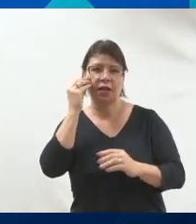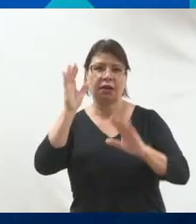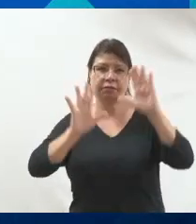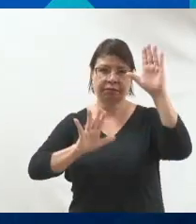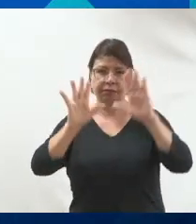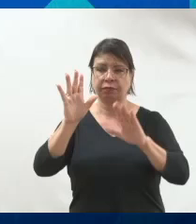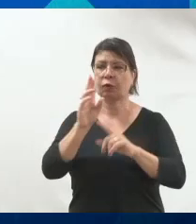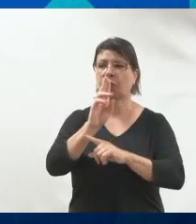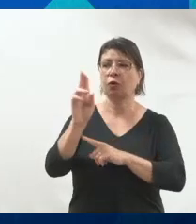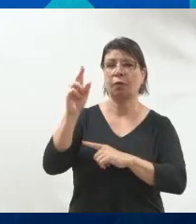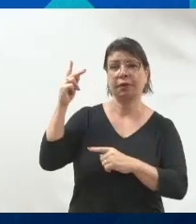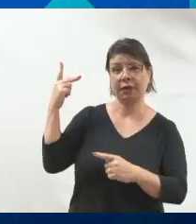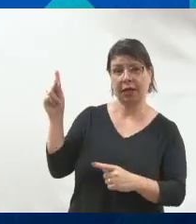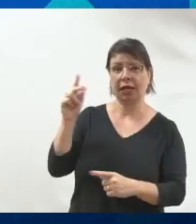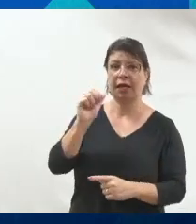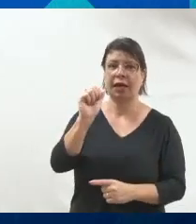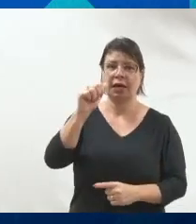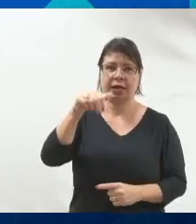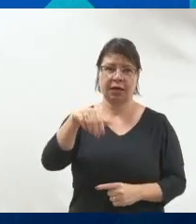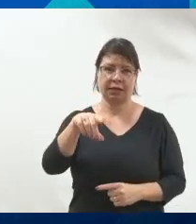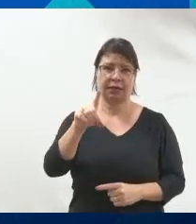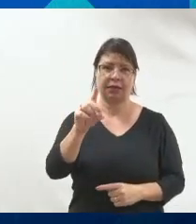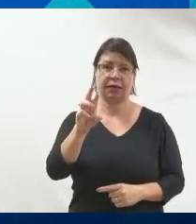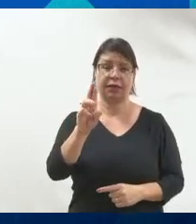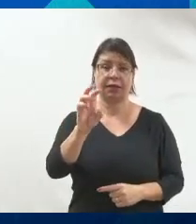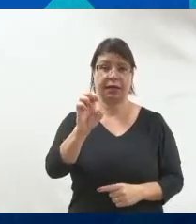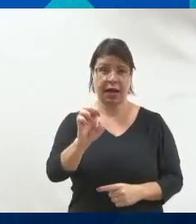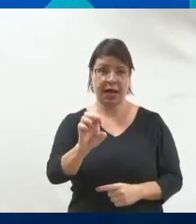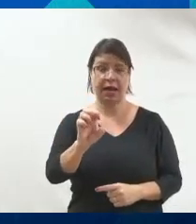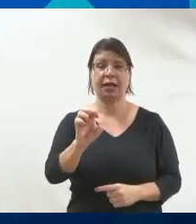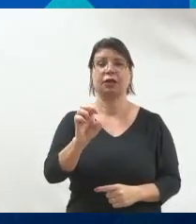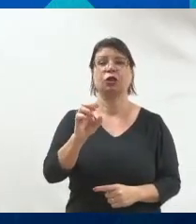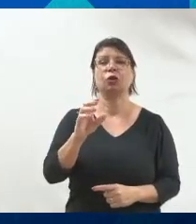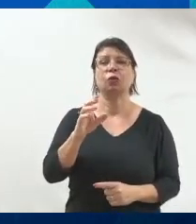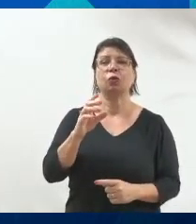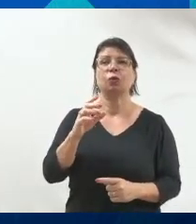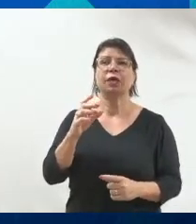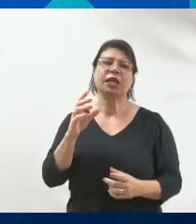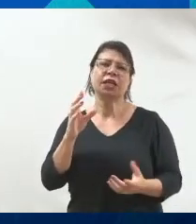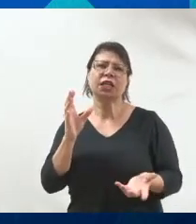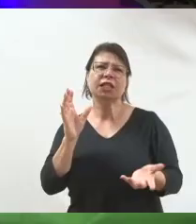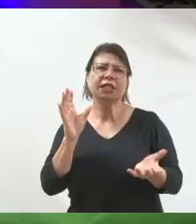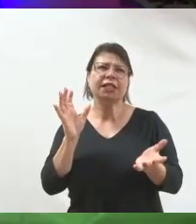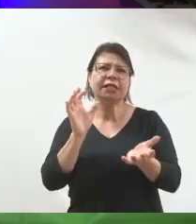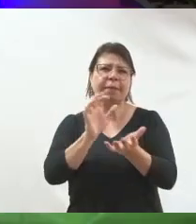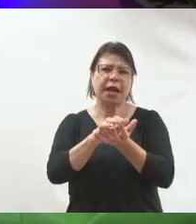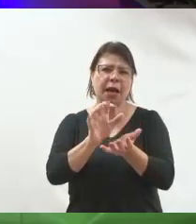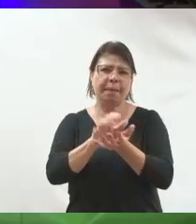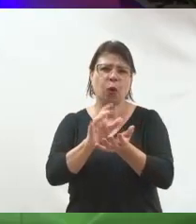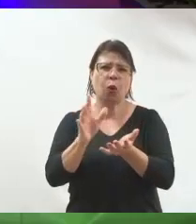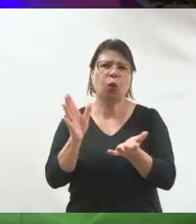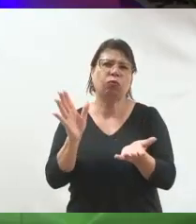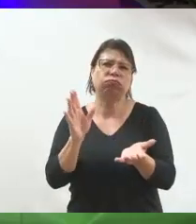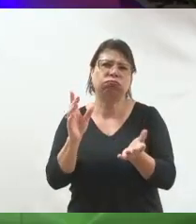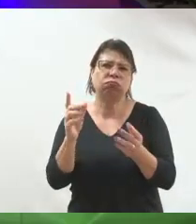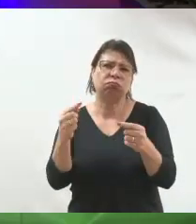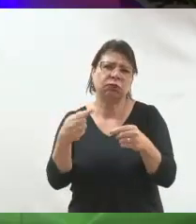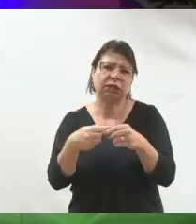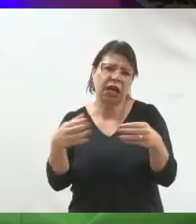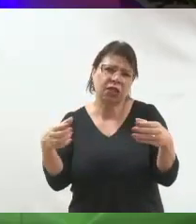uma cidadezinha, do interior de Pernambuco. Então, quando você às vezes tem a resistência, você fala, não, porque o Tenente Bahia, por exemplo,